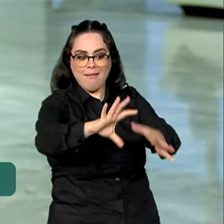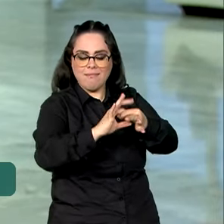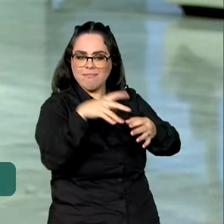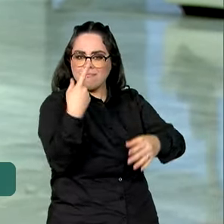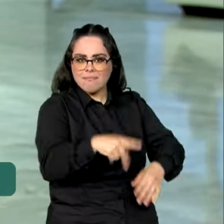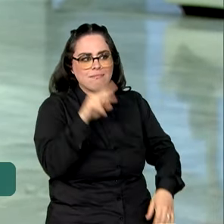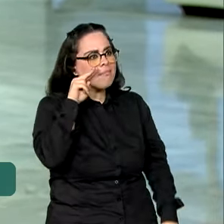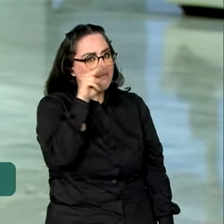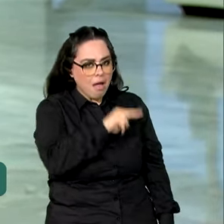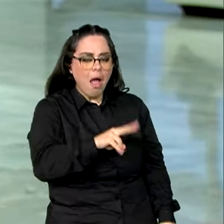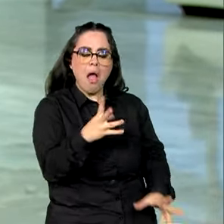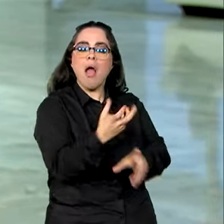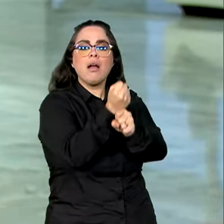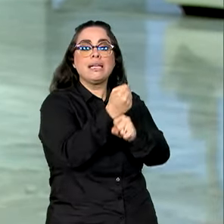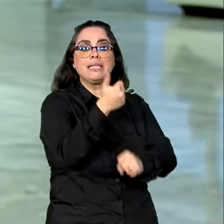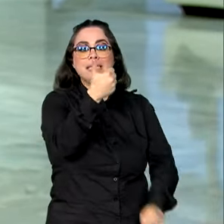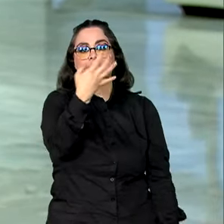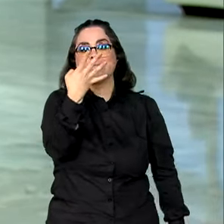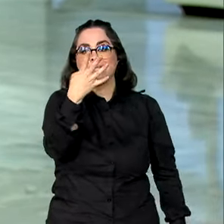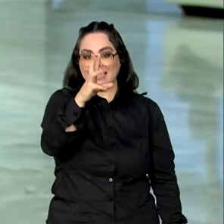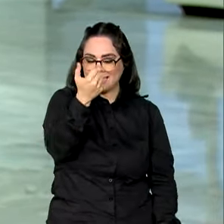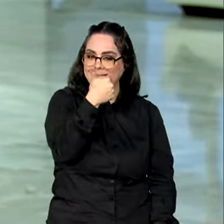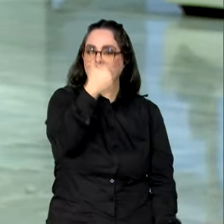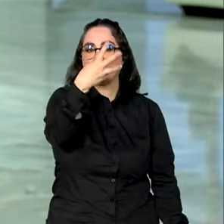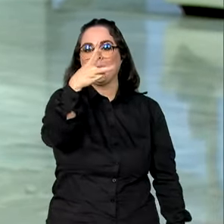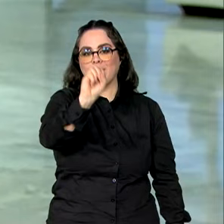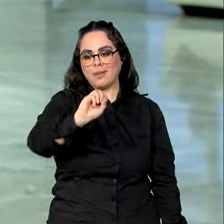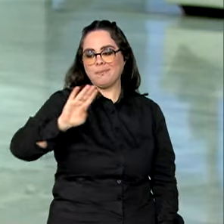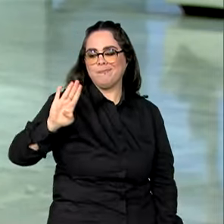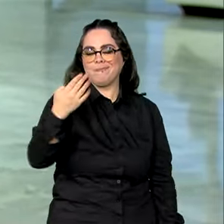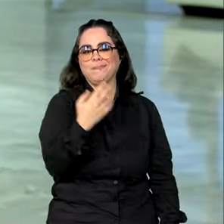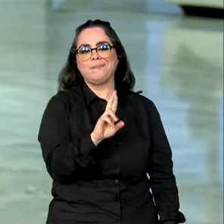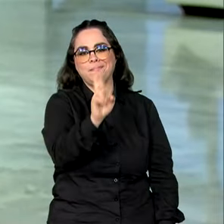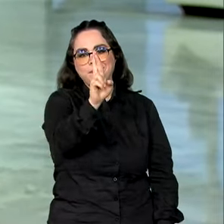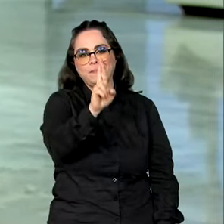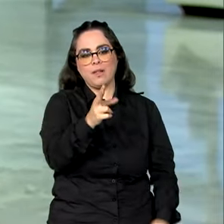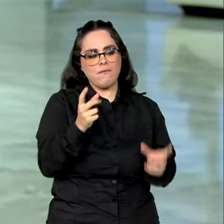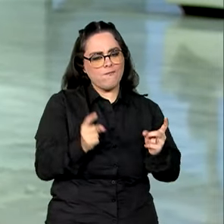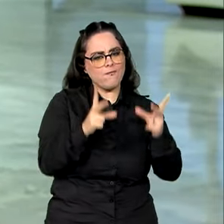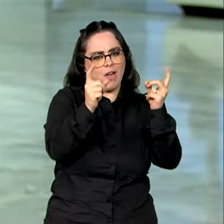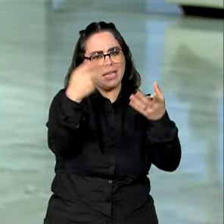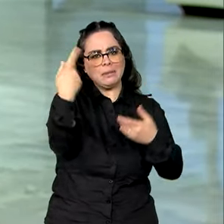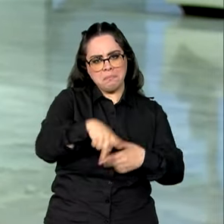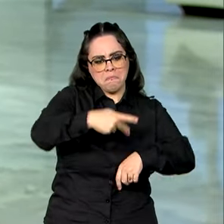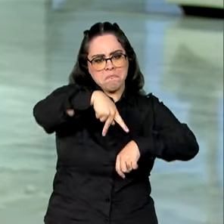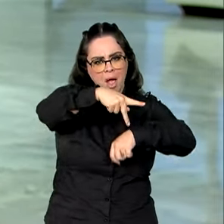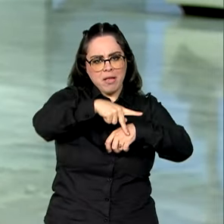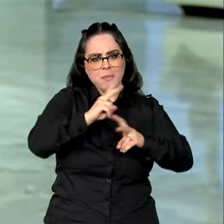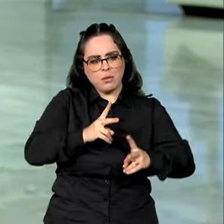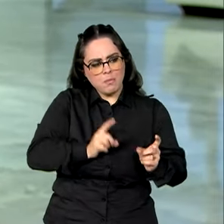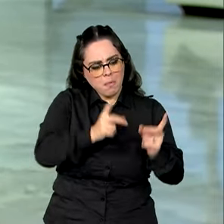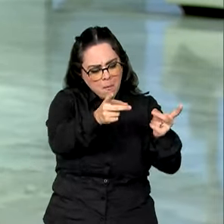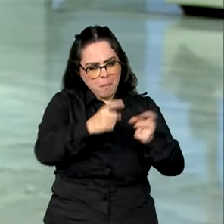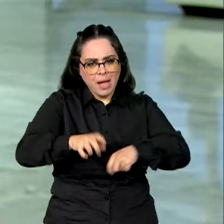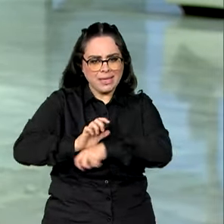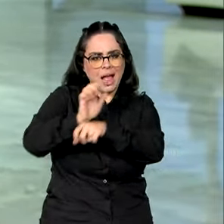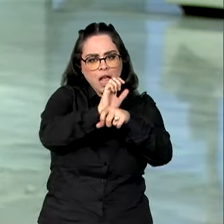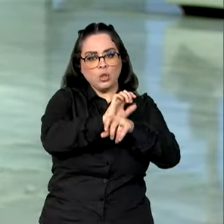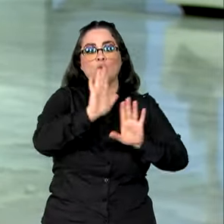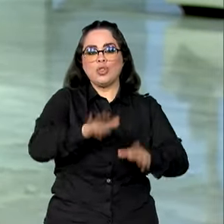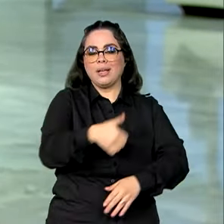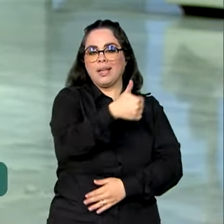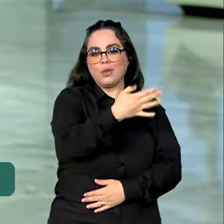ultrapassam os 130 bilhões de reais. As vendas no mercado interno cresceram 14,5%